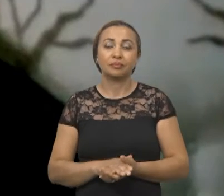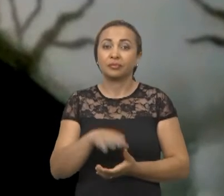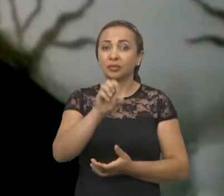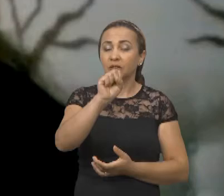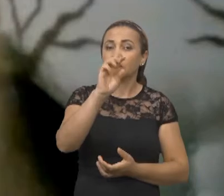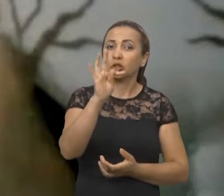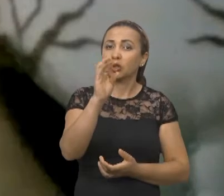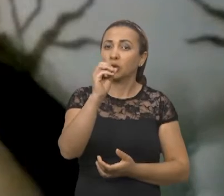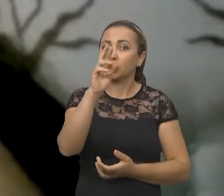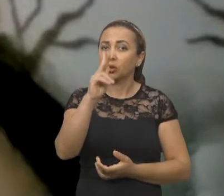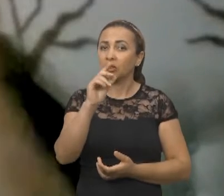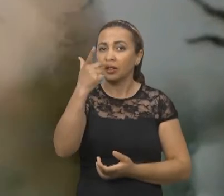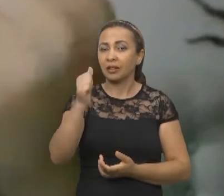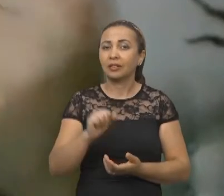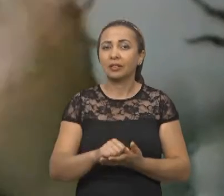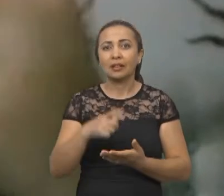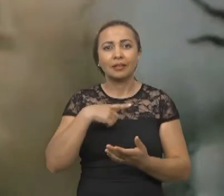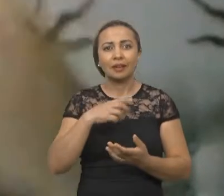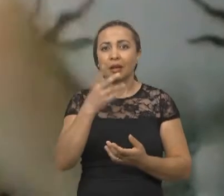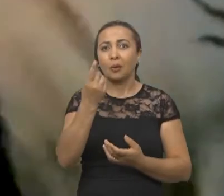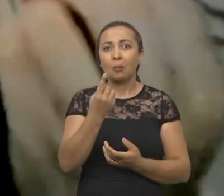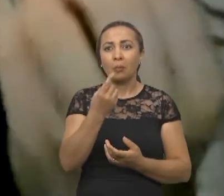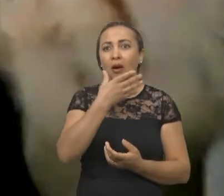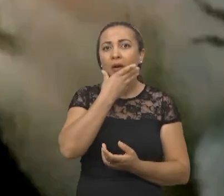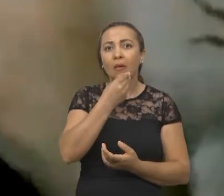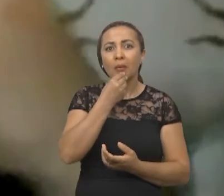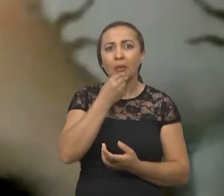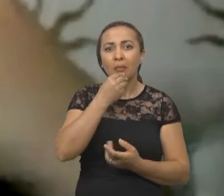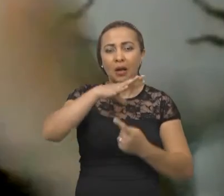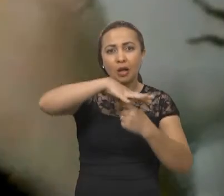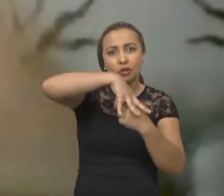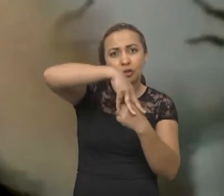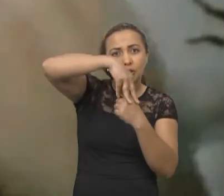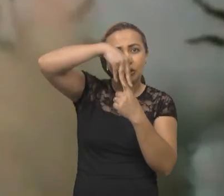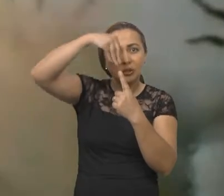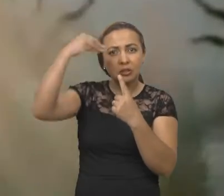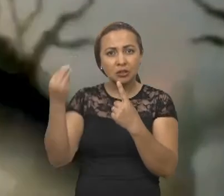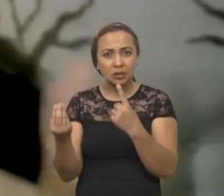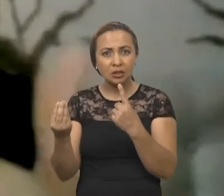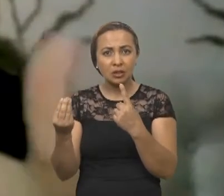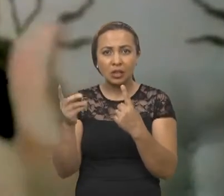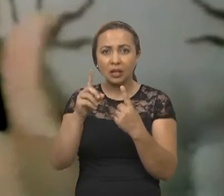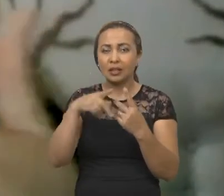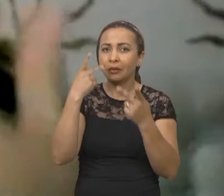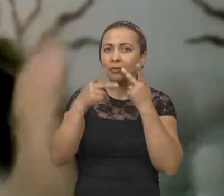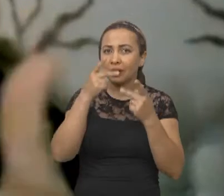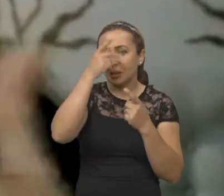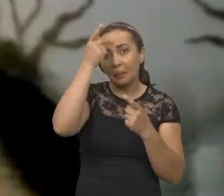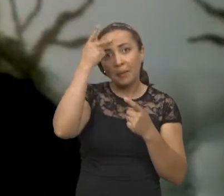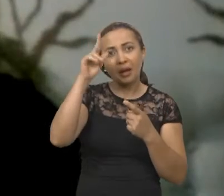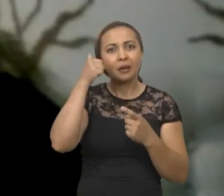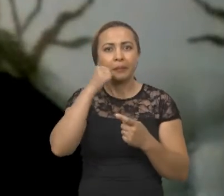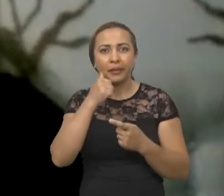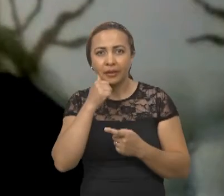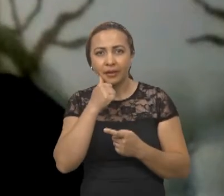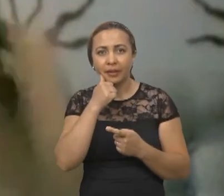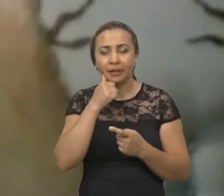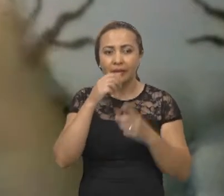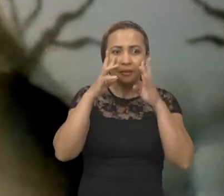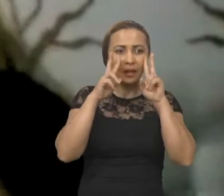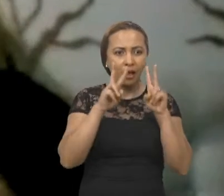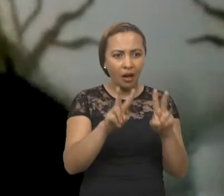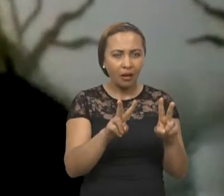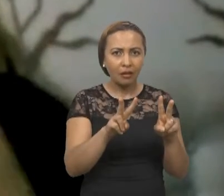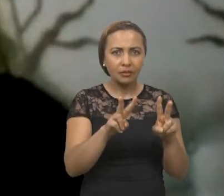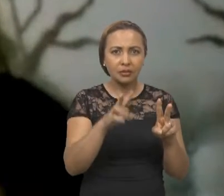tem uma que o cara tira a camisinha sem contar para a parceira. E é isso, a